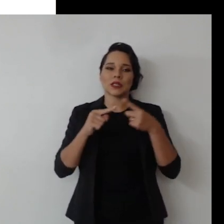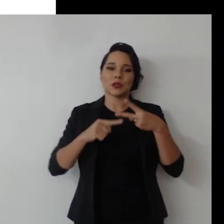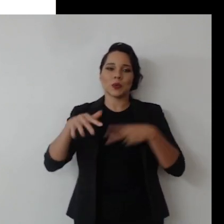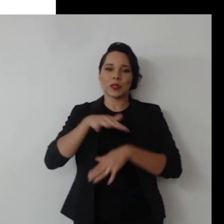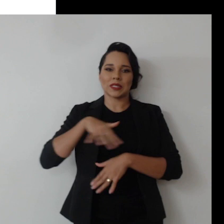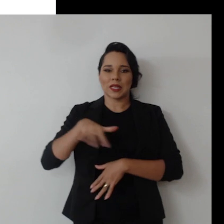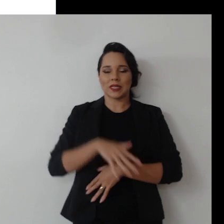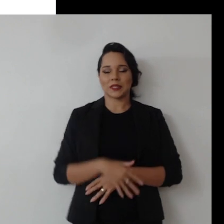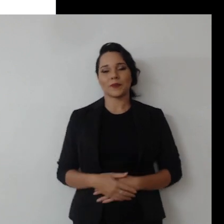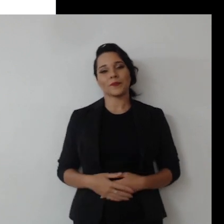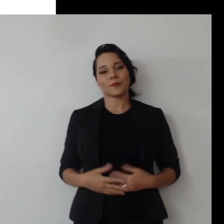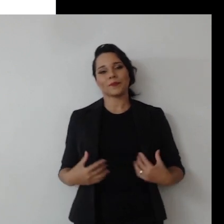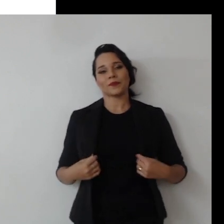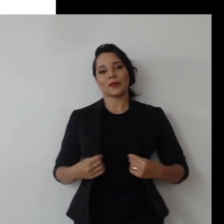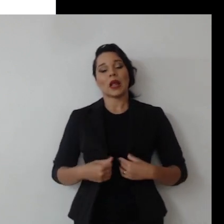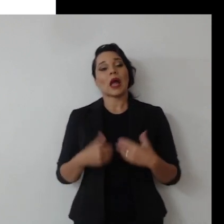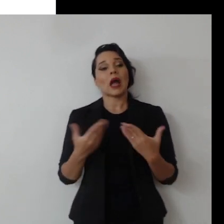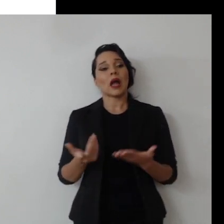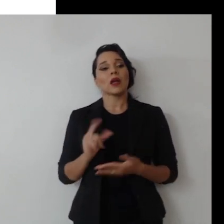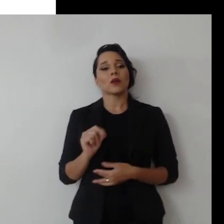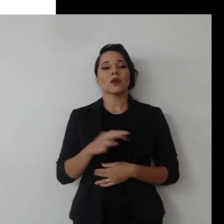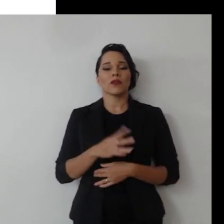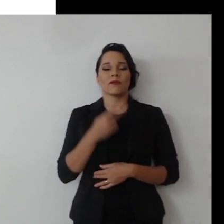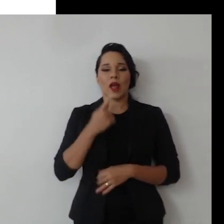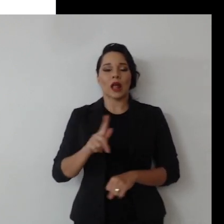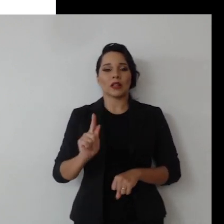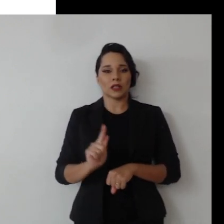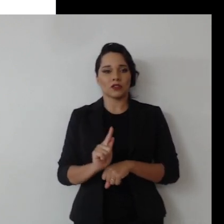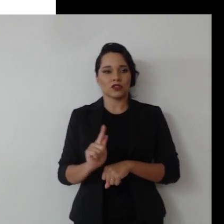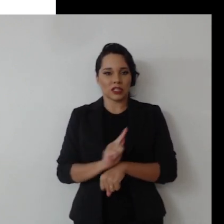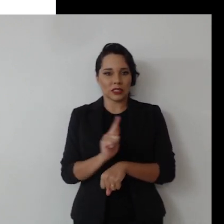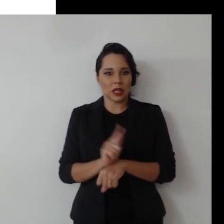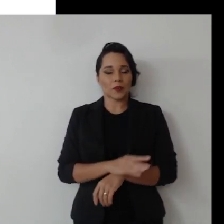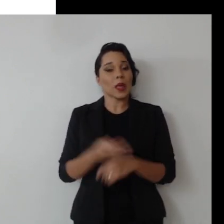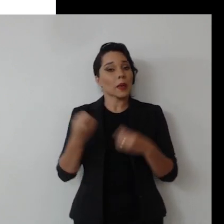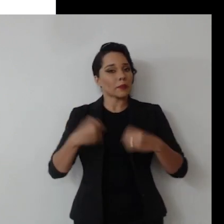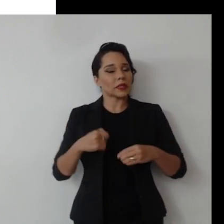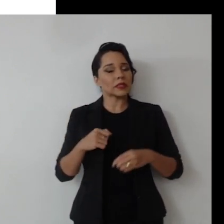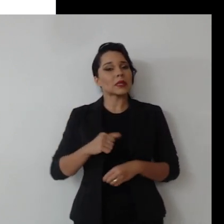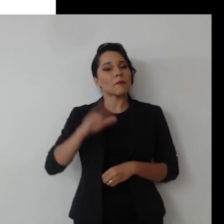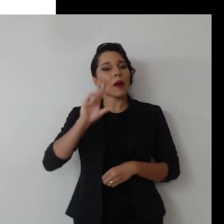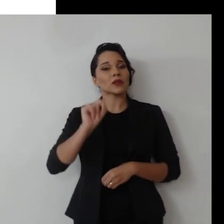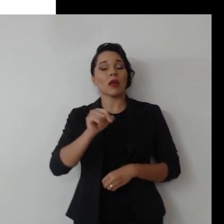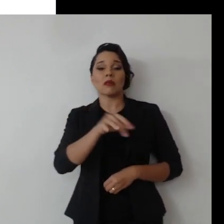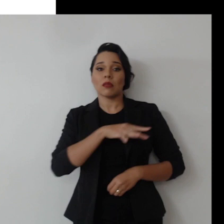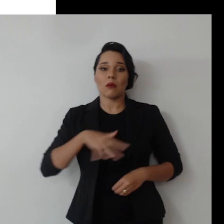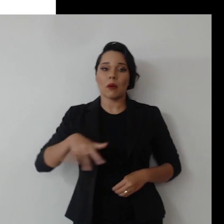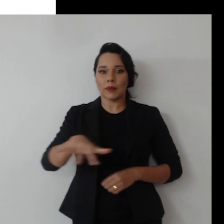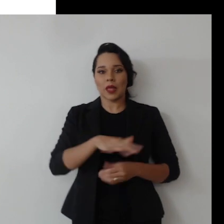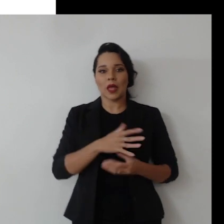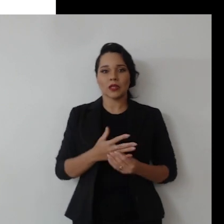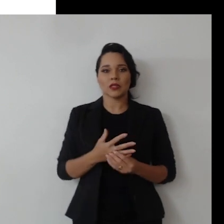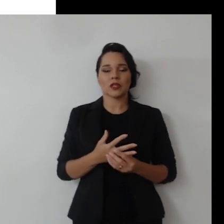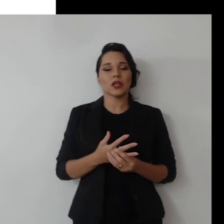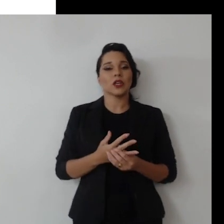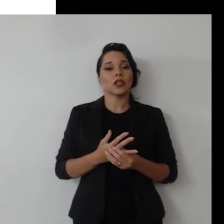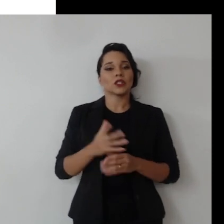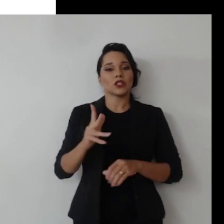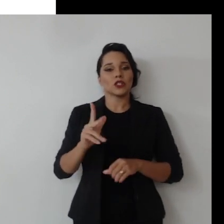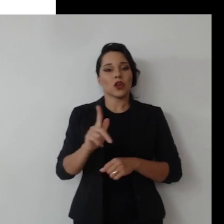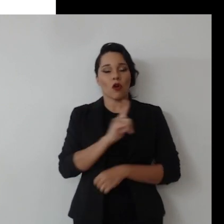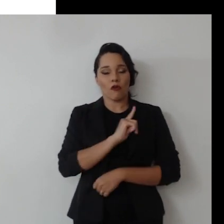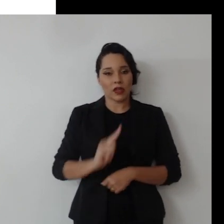dimensões. E aí, com o que diz respeito à governança, de fato, a gente precisa cada vez mais ter um ambiente de